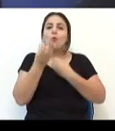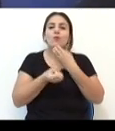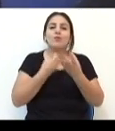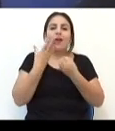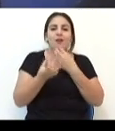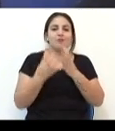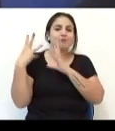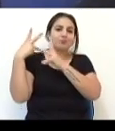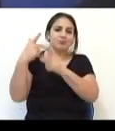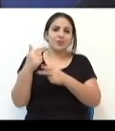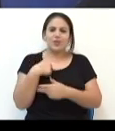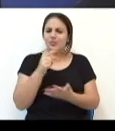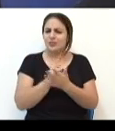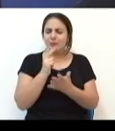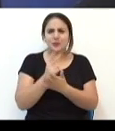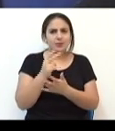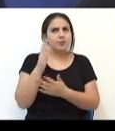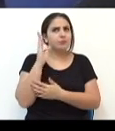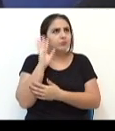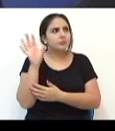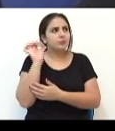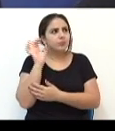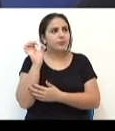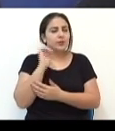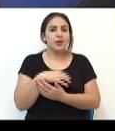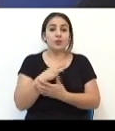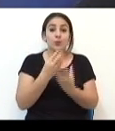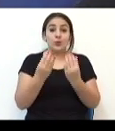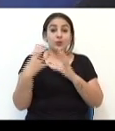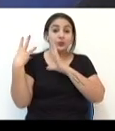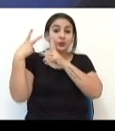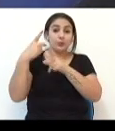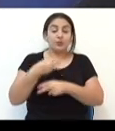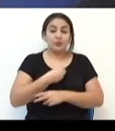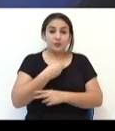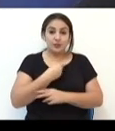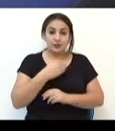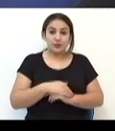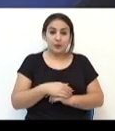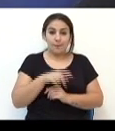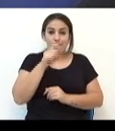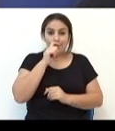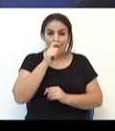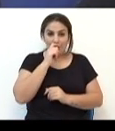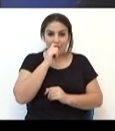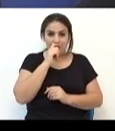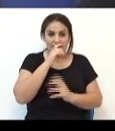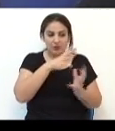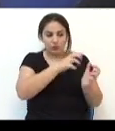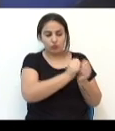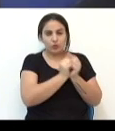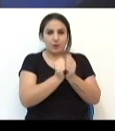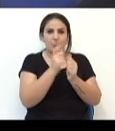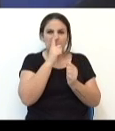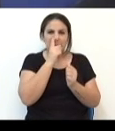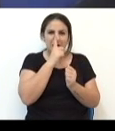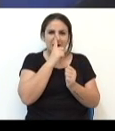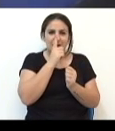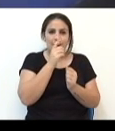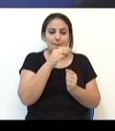ideia. E eu tinha muitas histórias na minha própria vida. O meu pai roubou a minha mãe aqui de Barros Cassal, ali, Boqueirão do Leão,